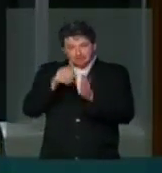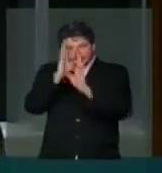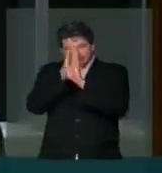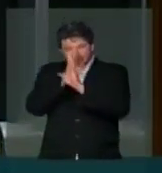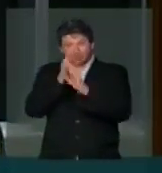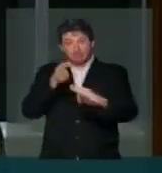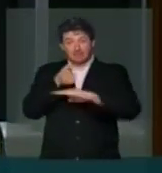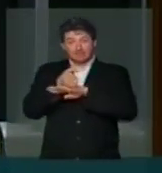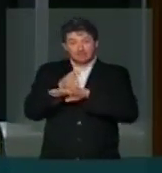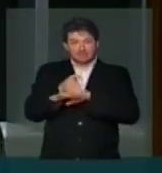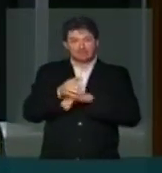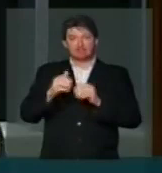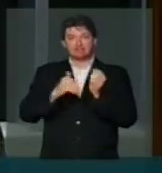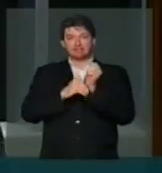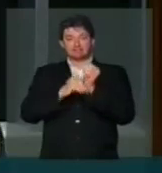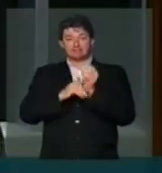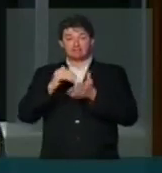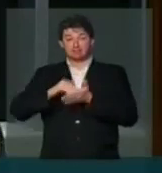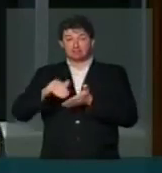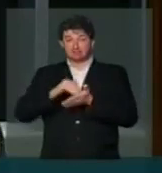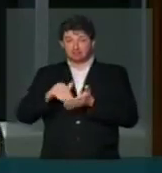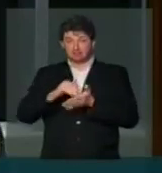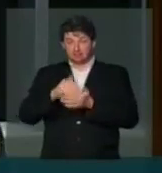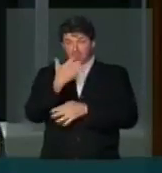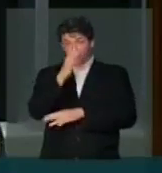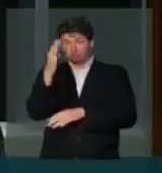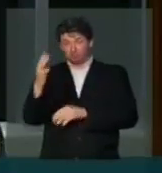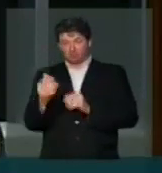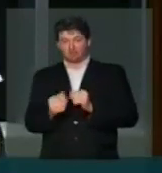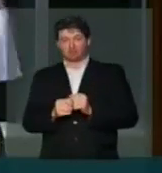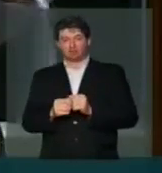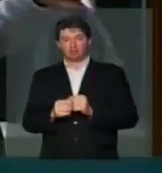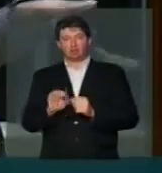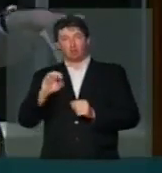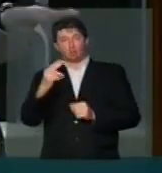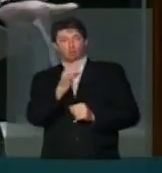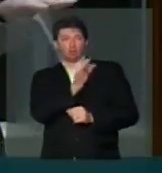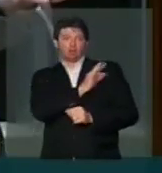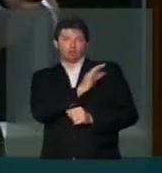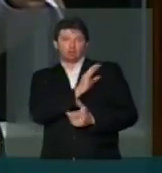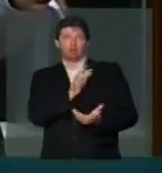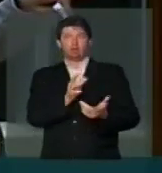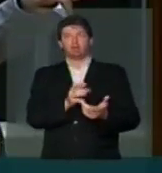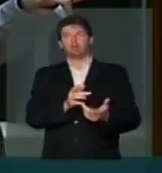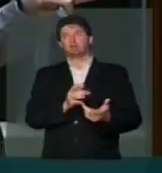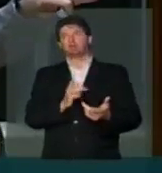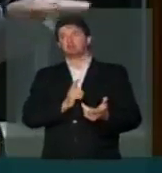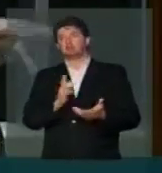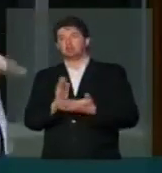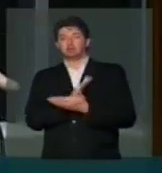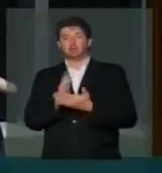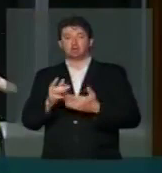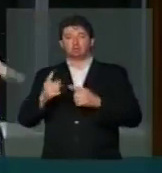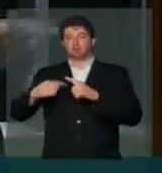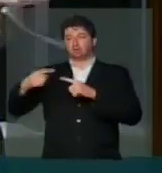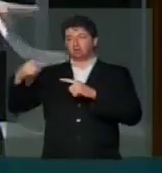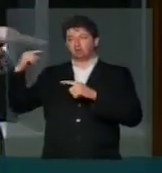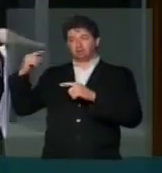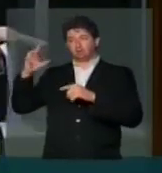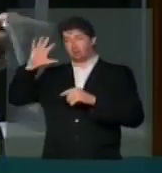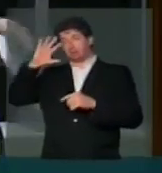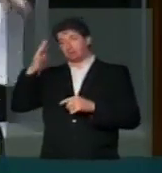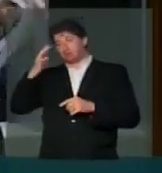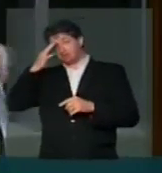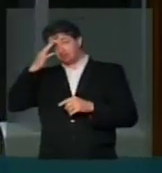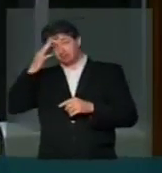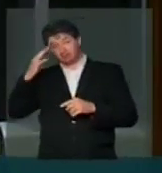acessar a senha de secretários de meio ambiente ou de técnicos que tinham alguma ascendência em decisões